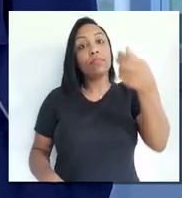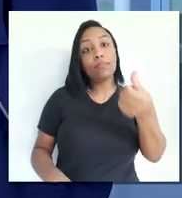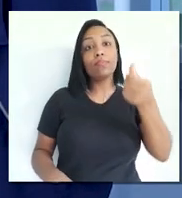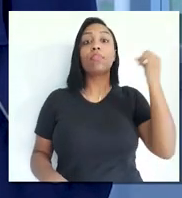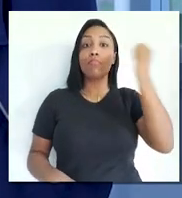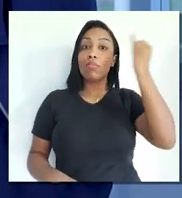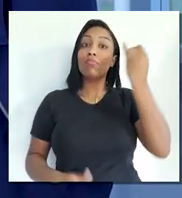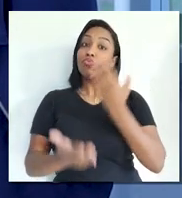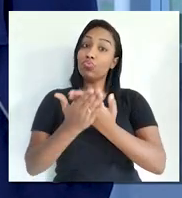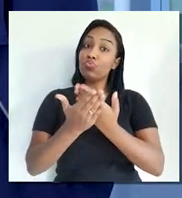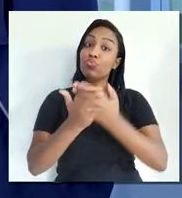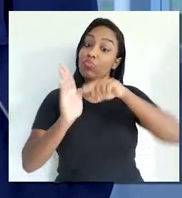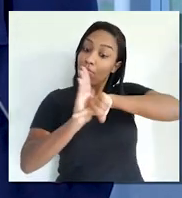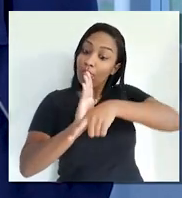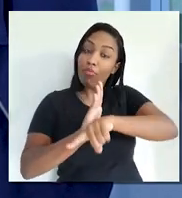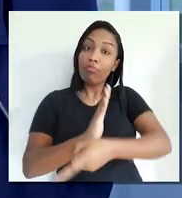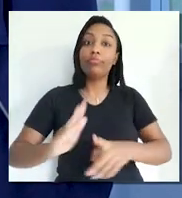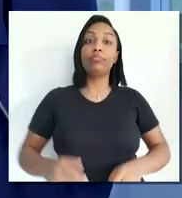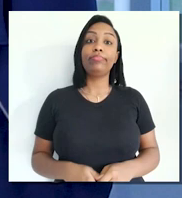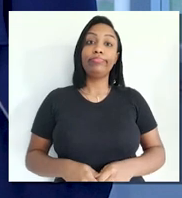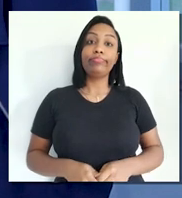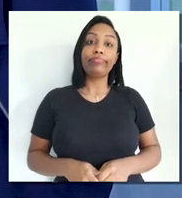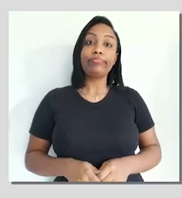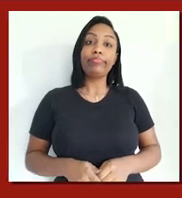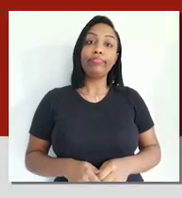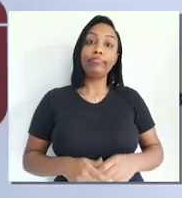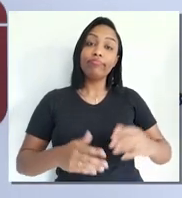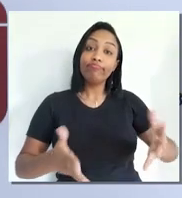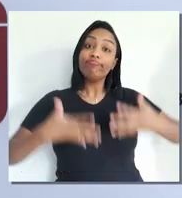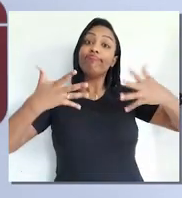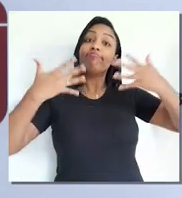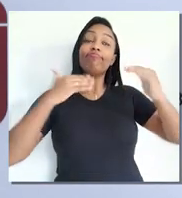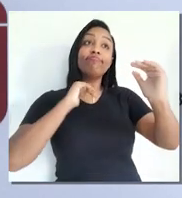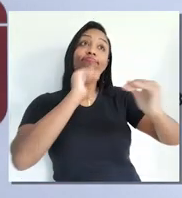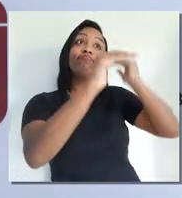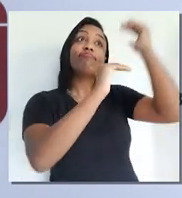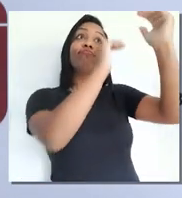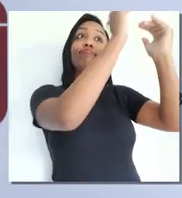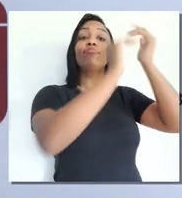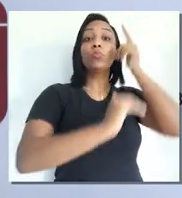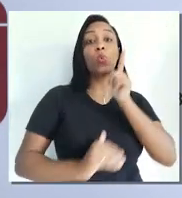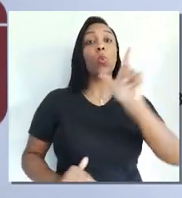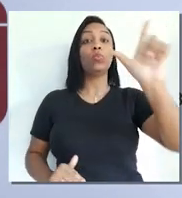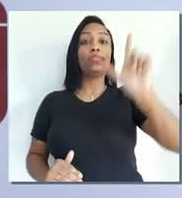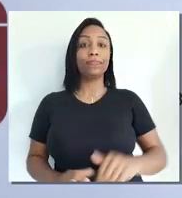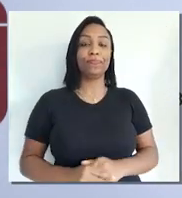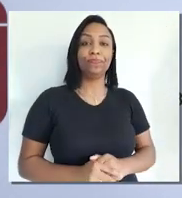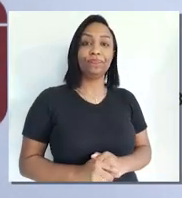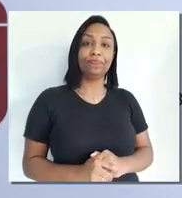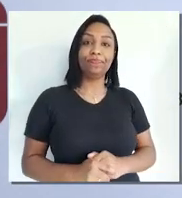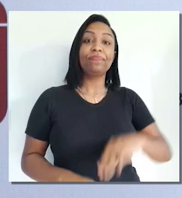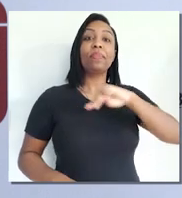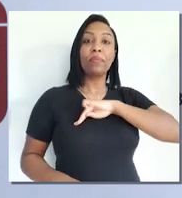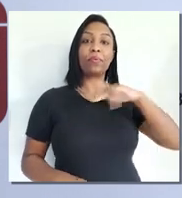algo muito interessante que ela incentiva o aprimoramento. O Ministério Público, há pouco tempo, tinha um